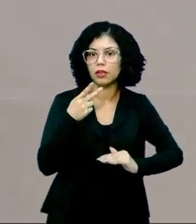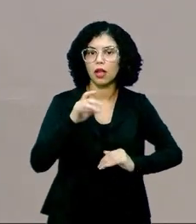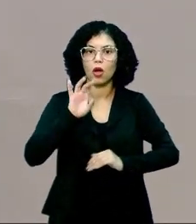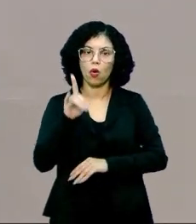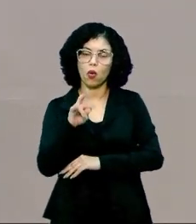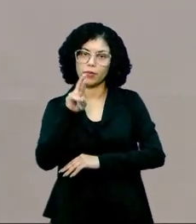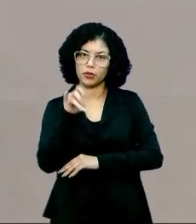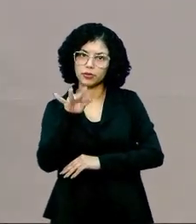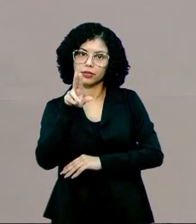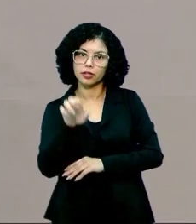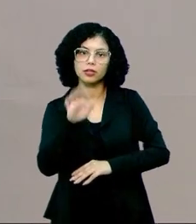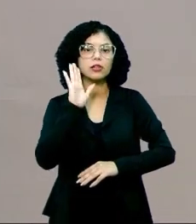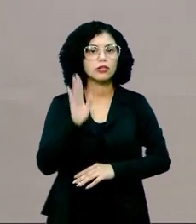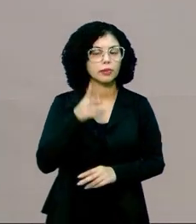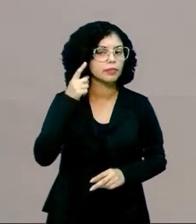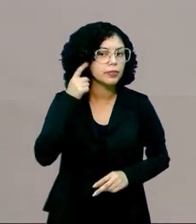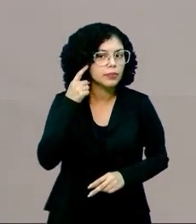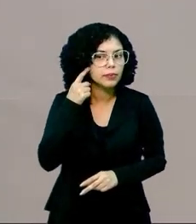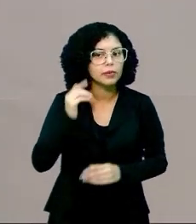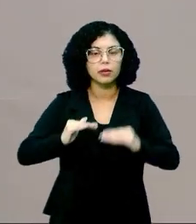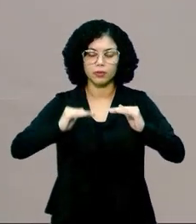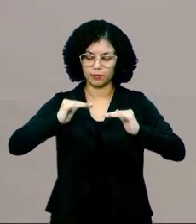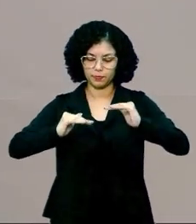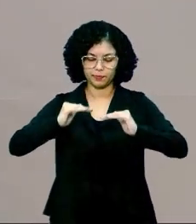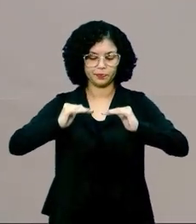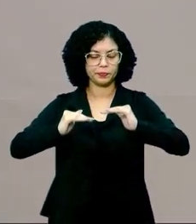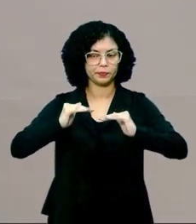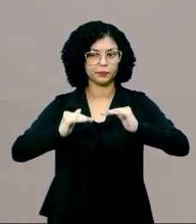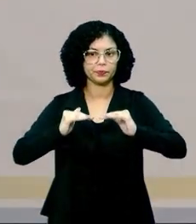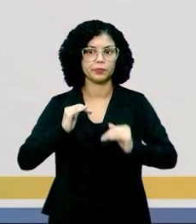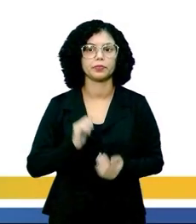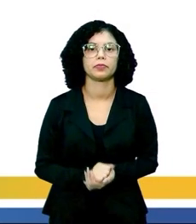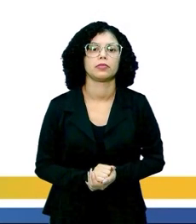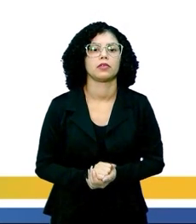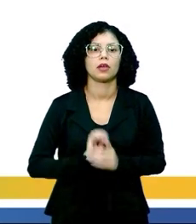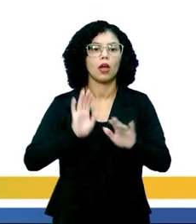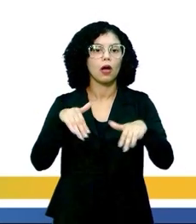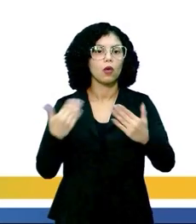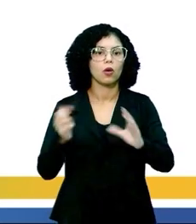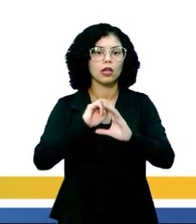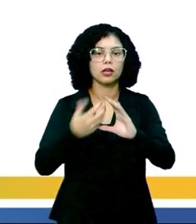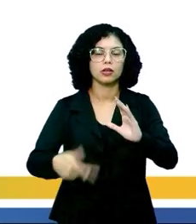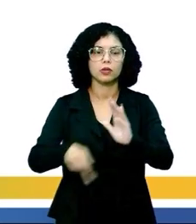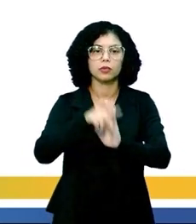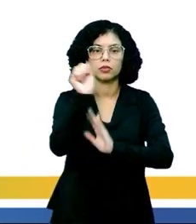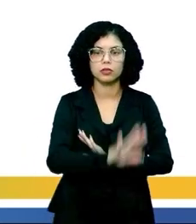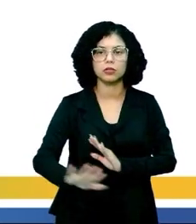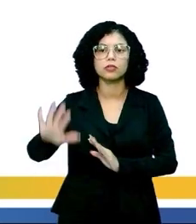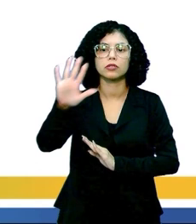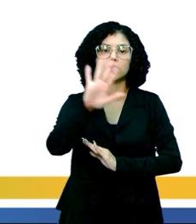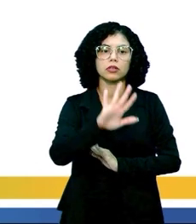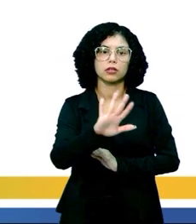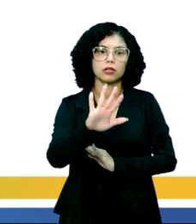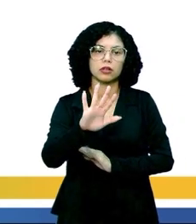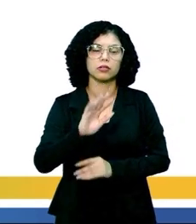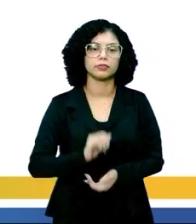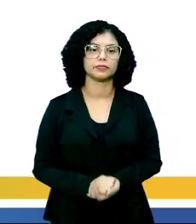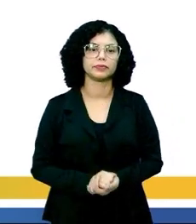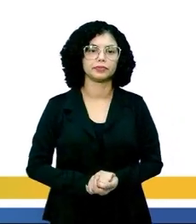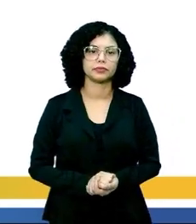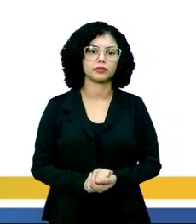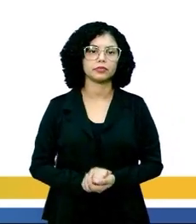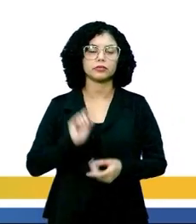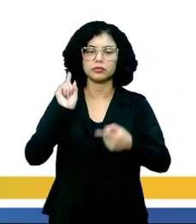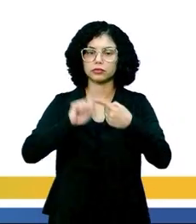homeostase, já pensa logo. Equilíbrio, tá? E quais são as características gerais dessa homeostase?